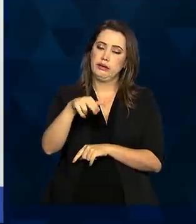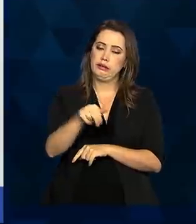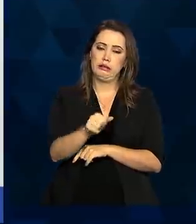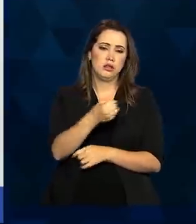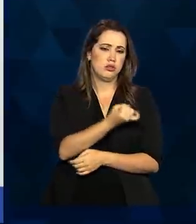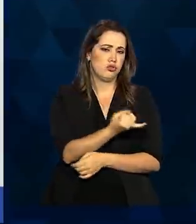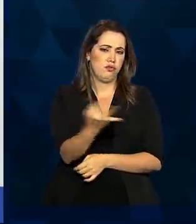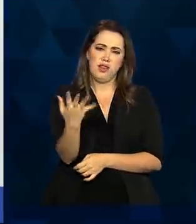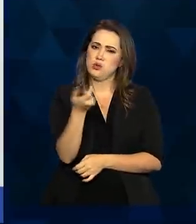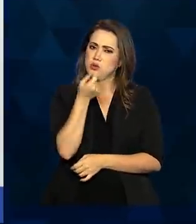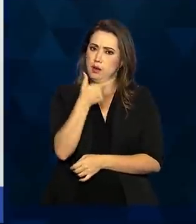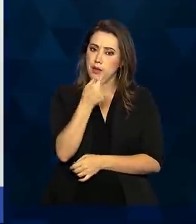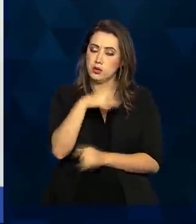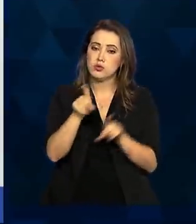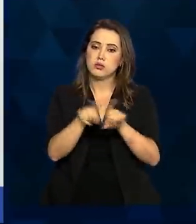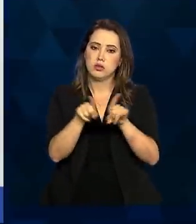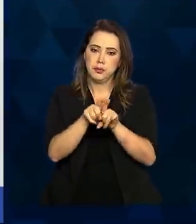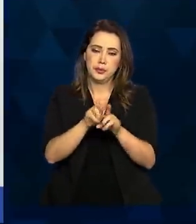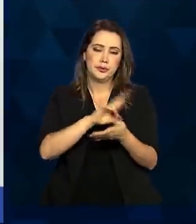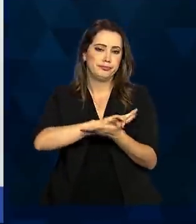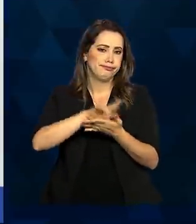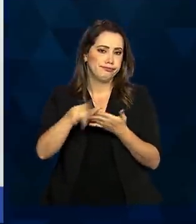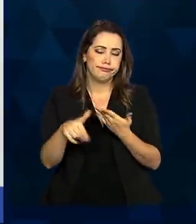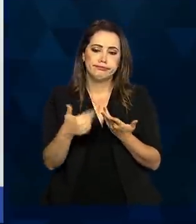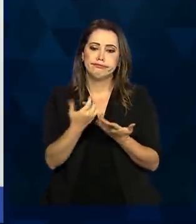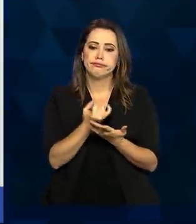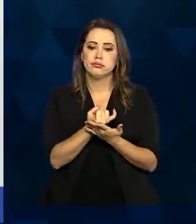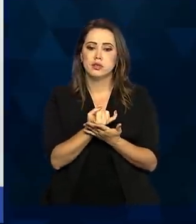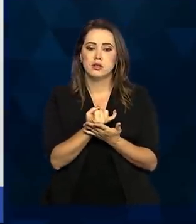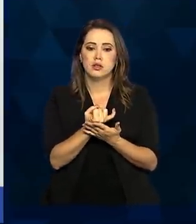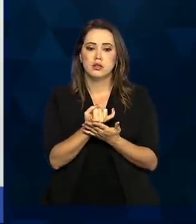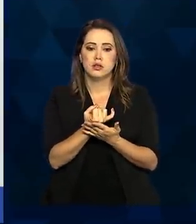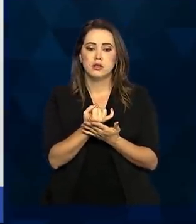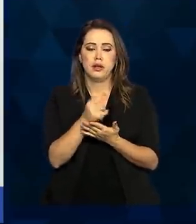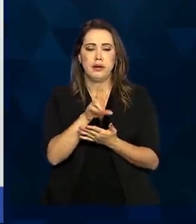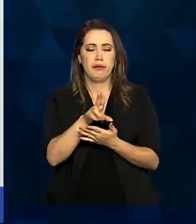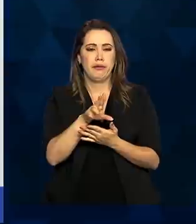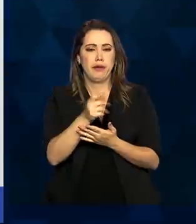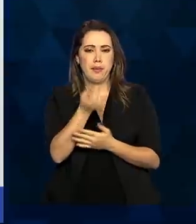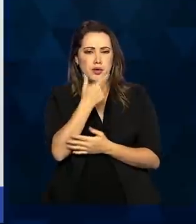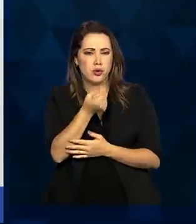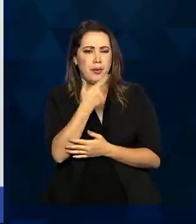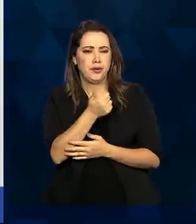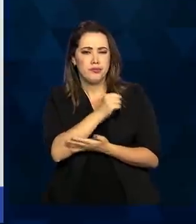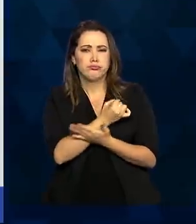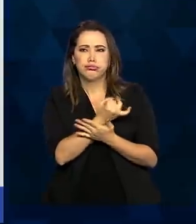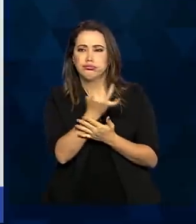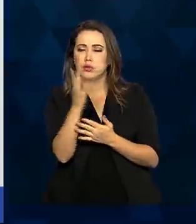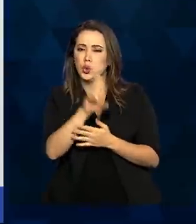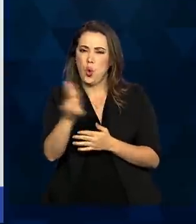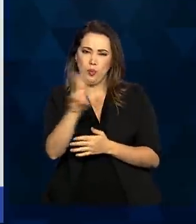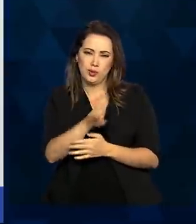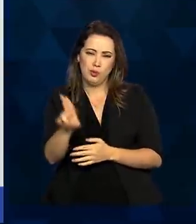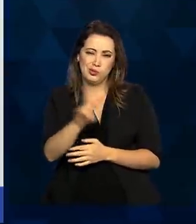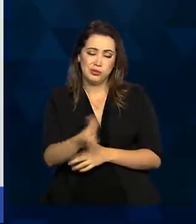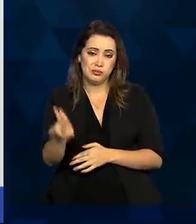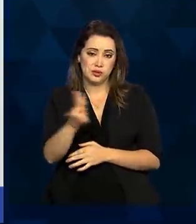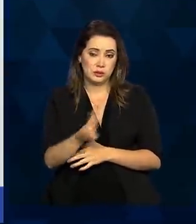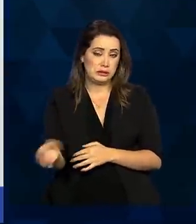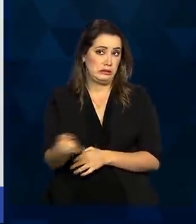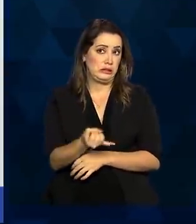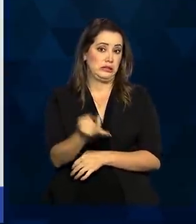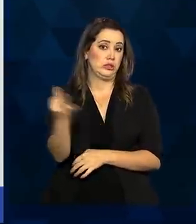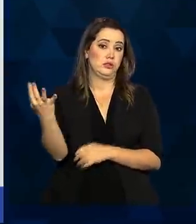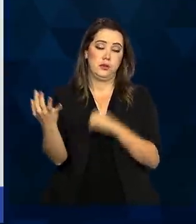medicações, como rendezivir, lopinavir, ritonavir, intérferon, enfim. Várias formas,